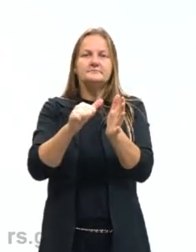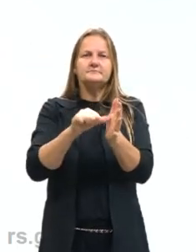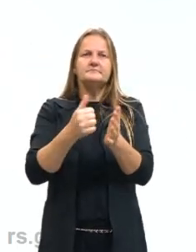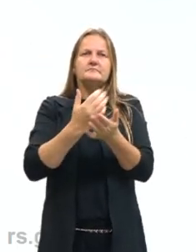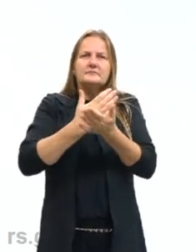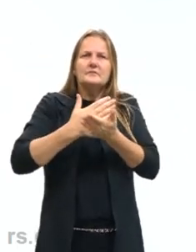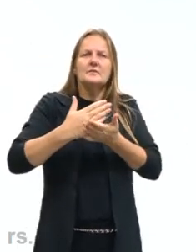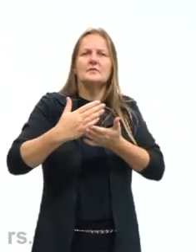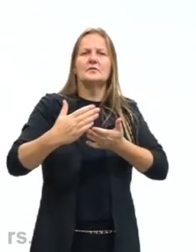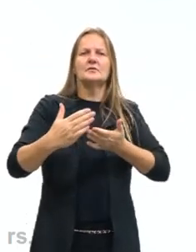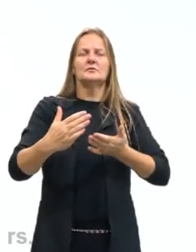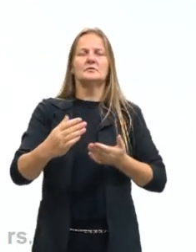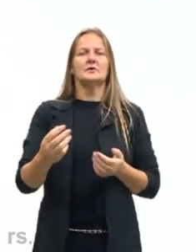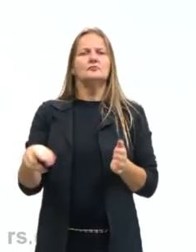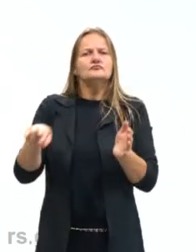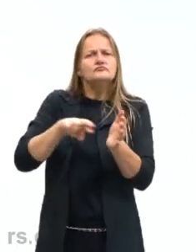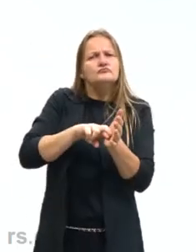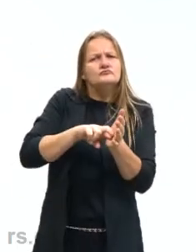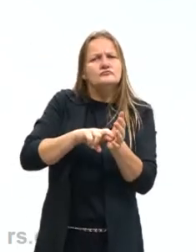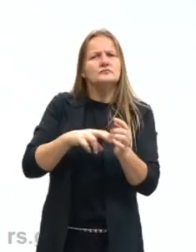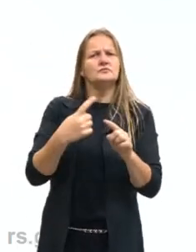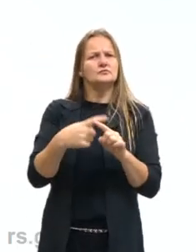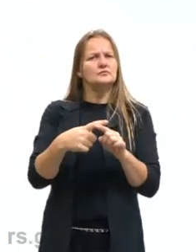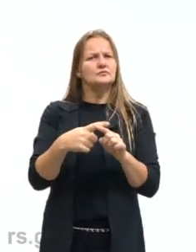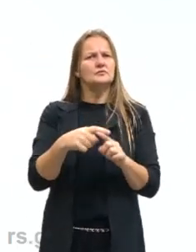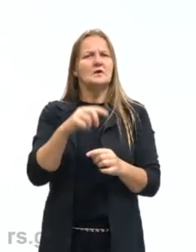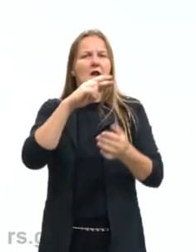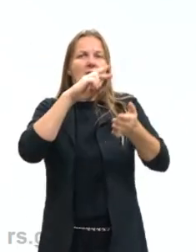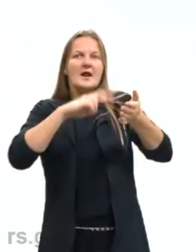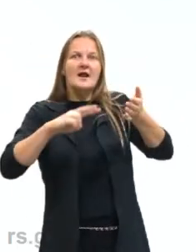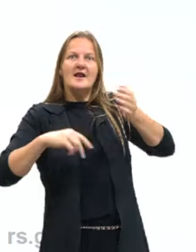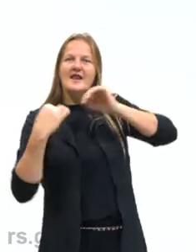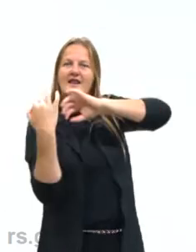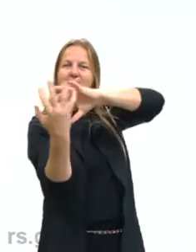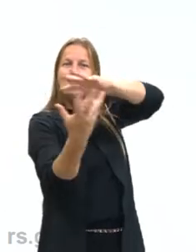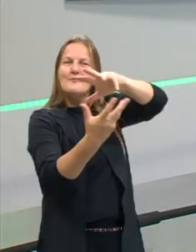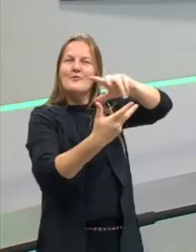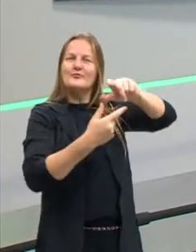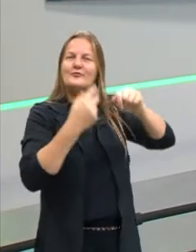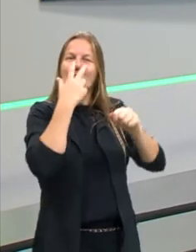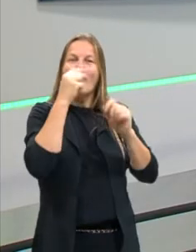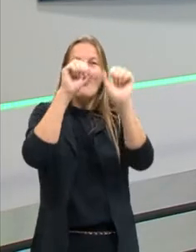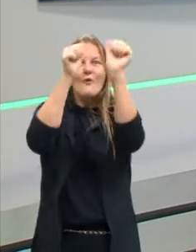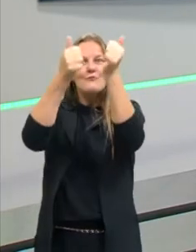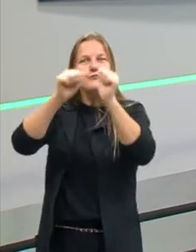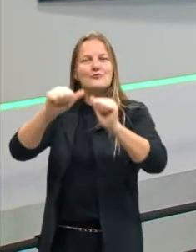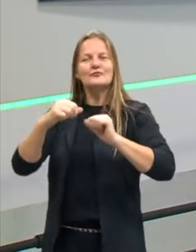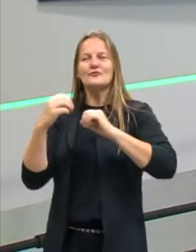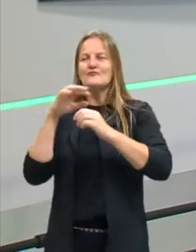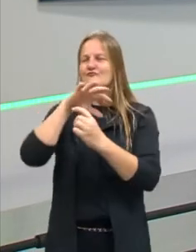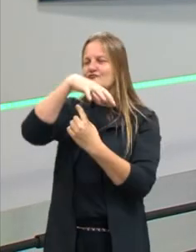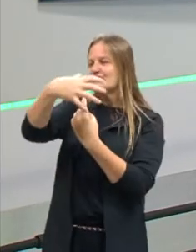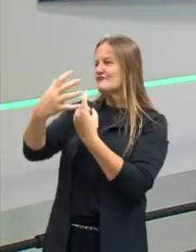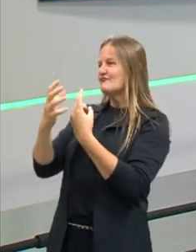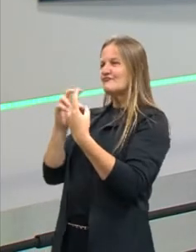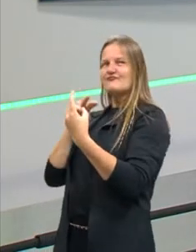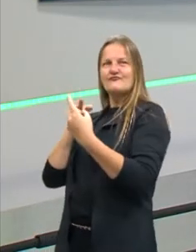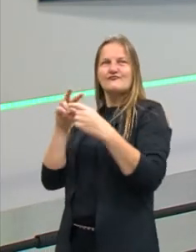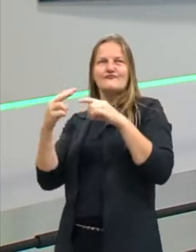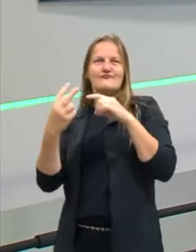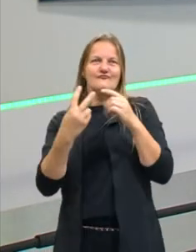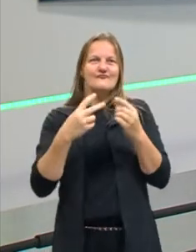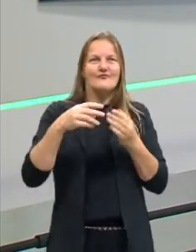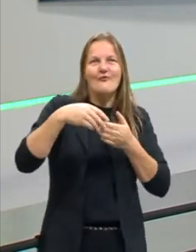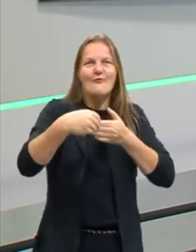quero começar reforçando com vocês que ler o mundo é ler as imagens que estão à nossa volta, nos induzindo